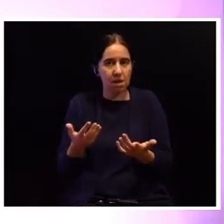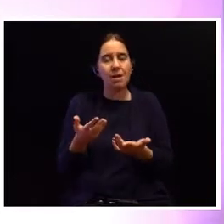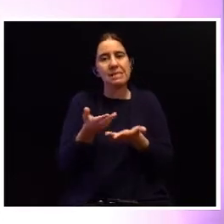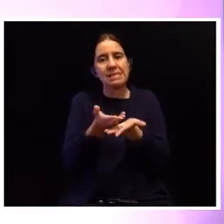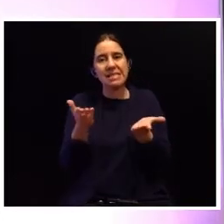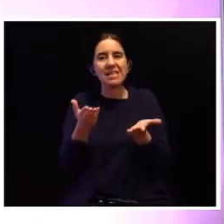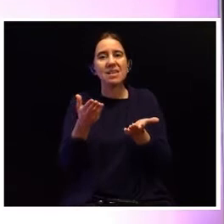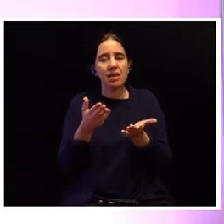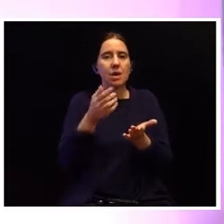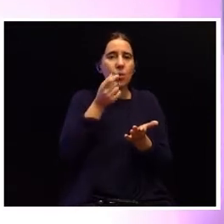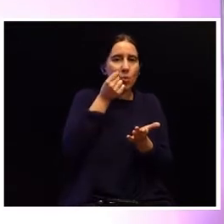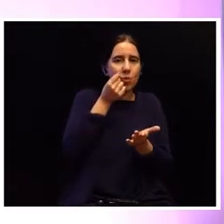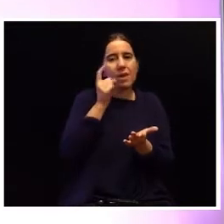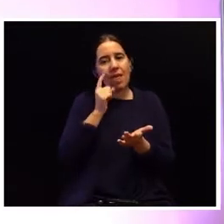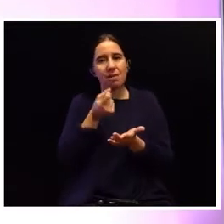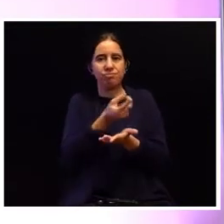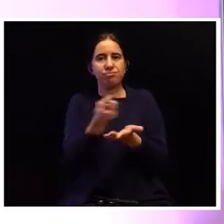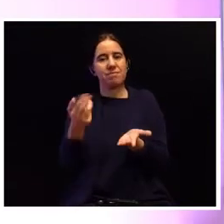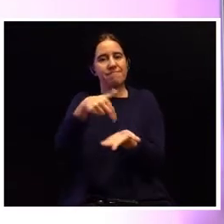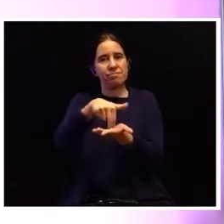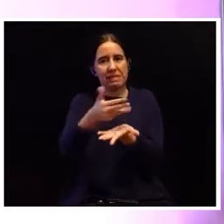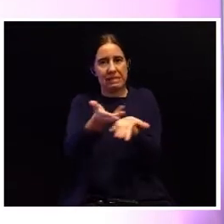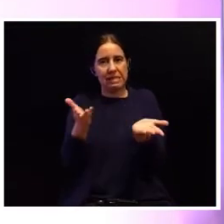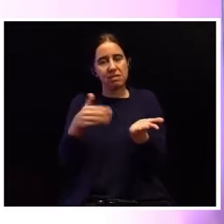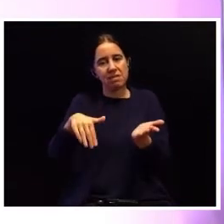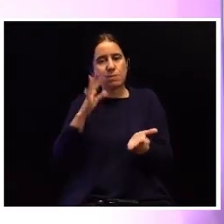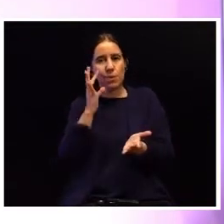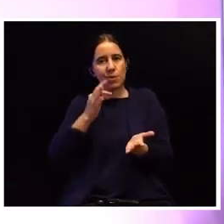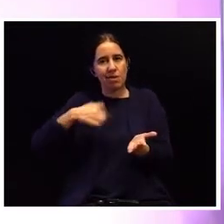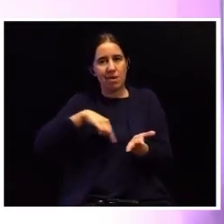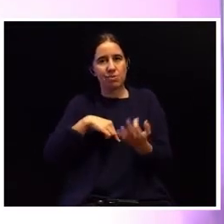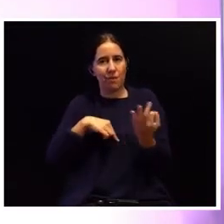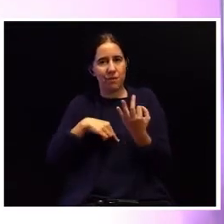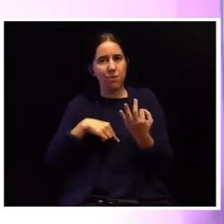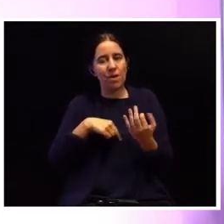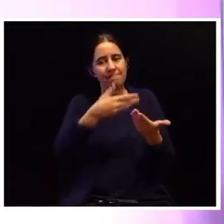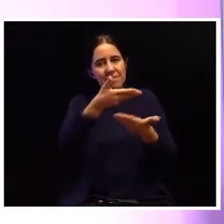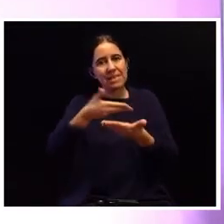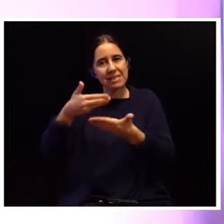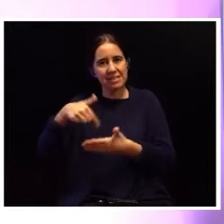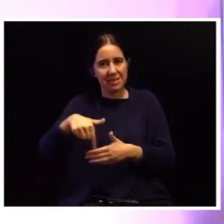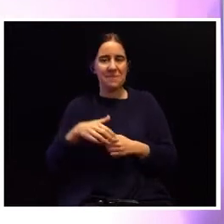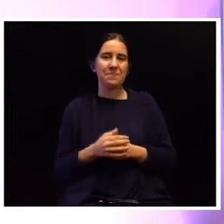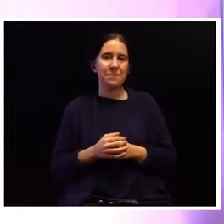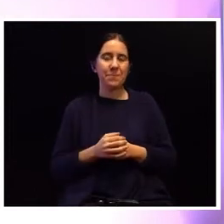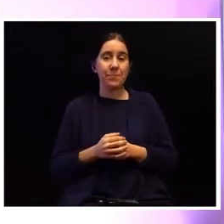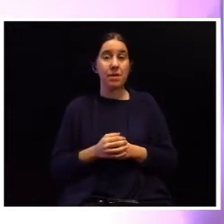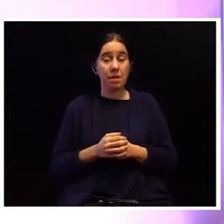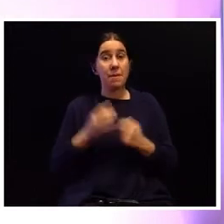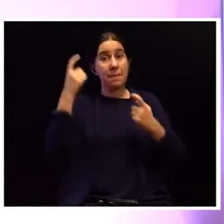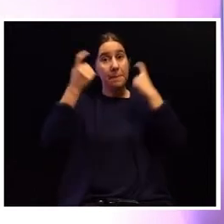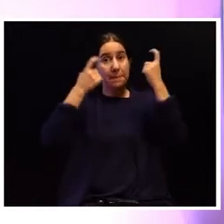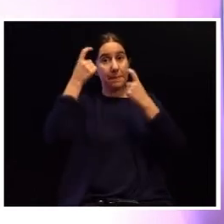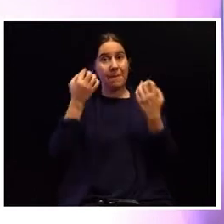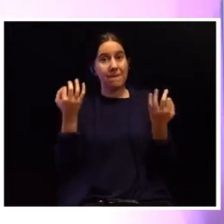seus e suas protagonistas. E foi isso que procuramos aqui trazer. Foi pensado para